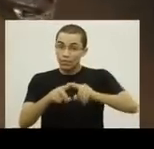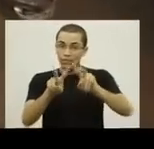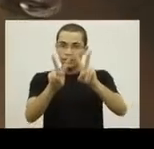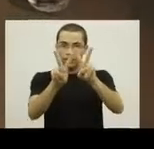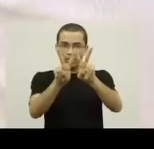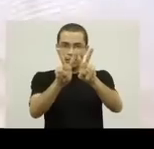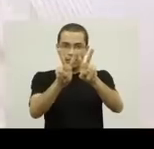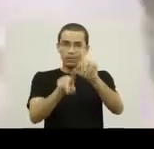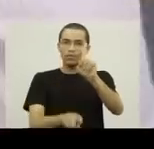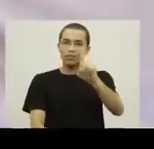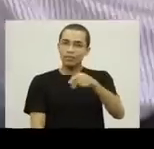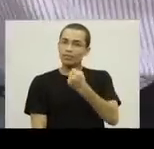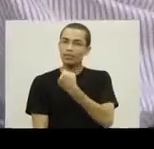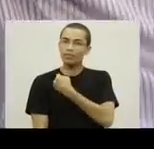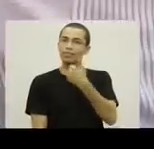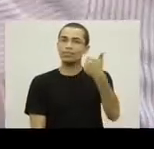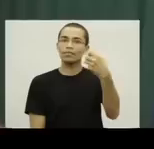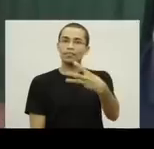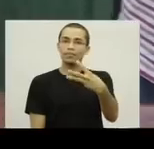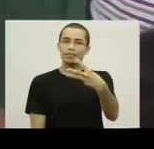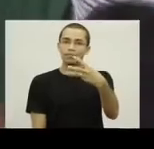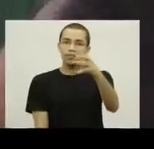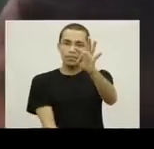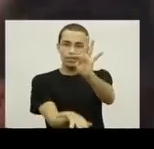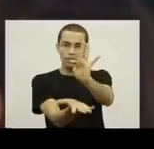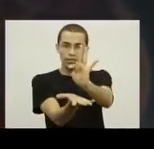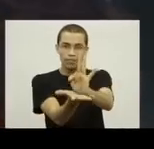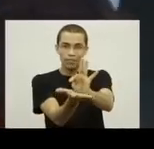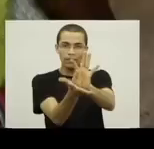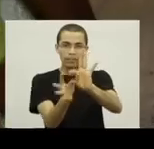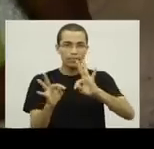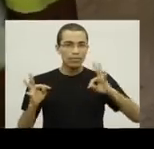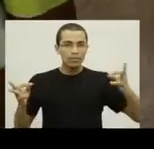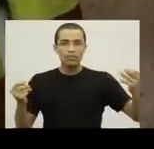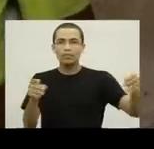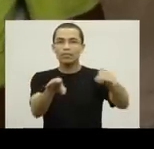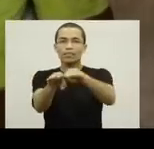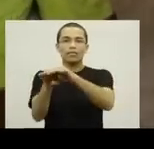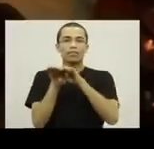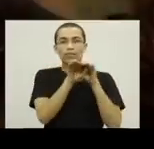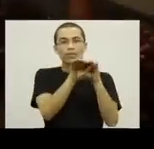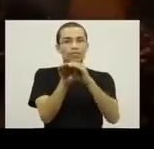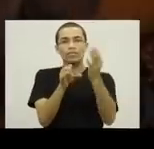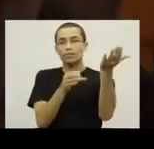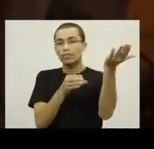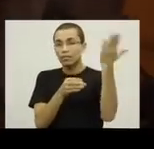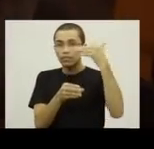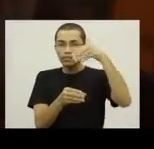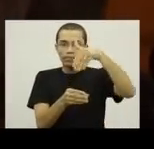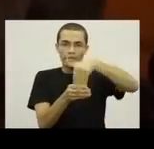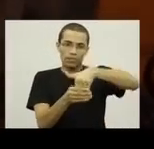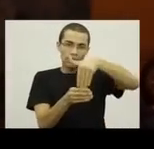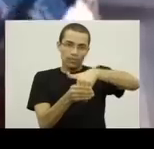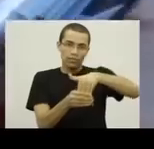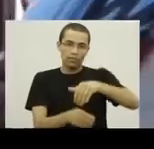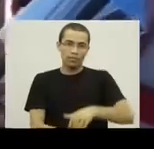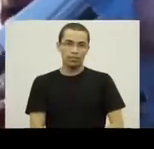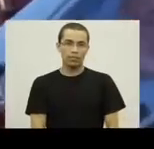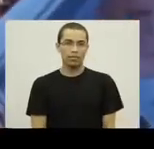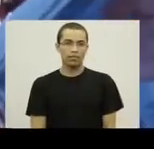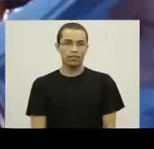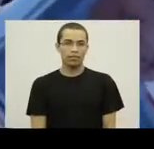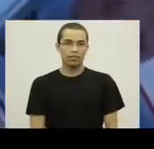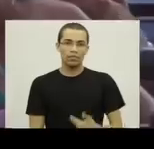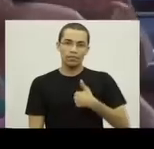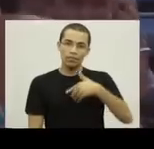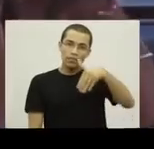votar. Wellington Dias é 13, é Teresina para todos, vamos lá.